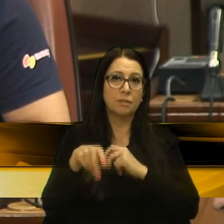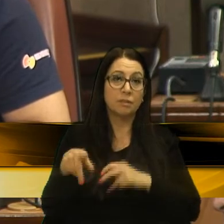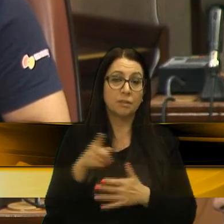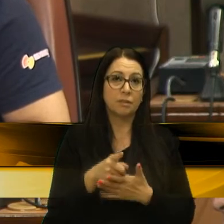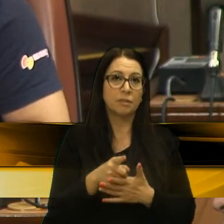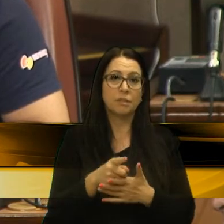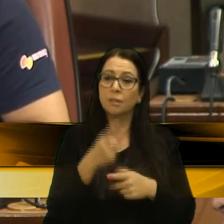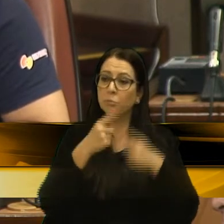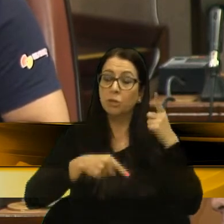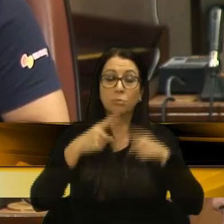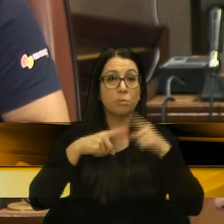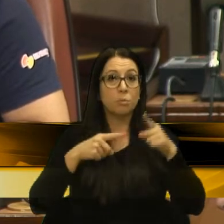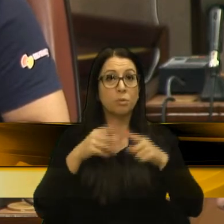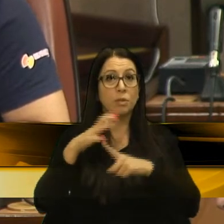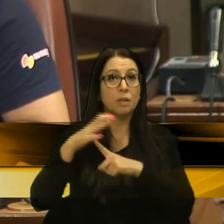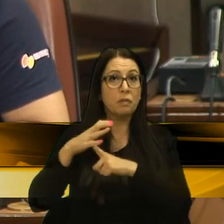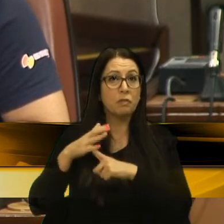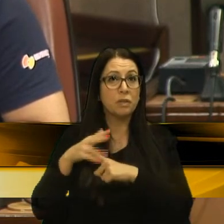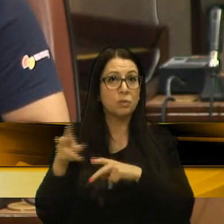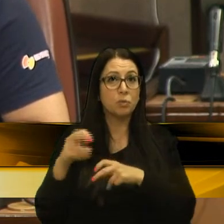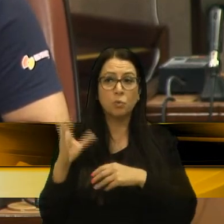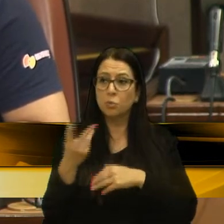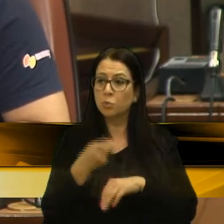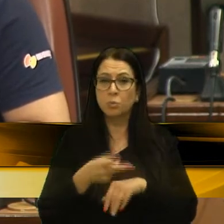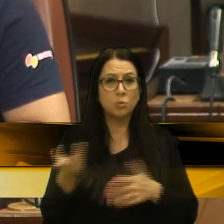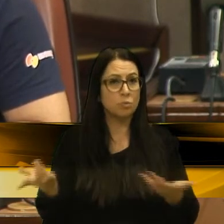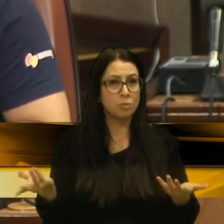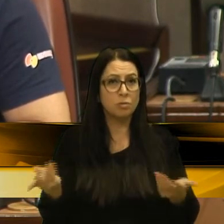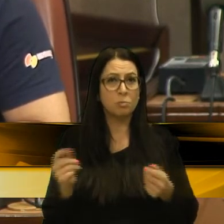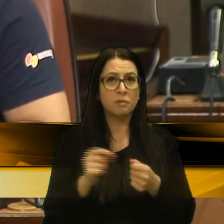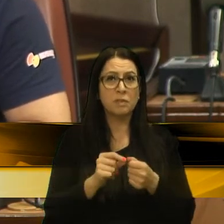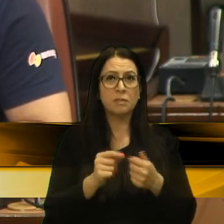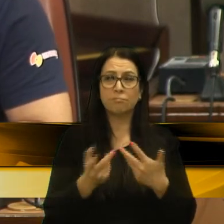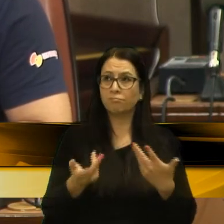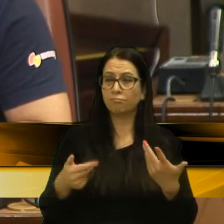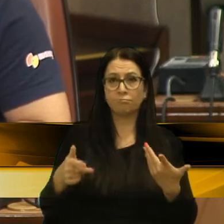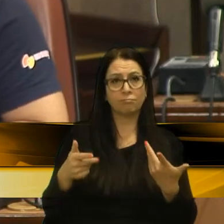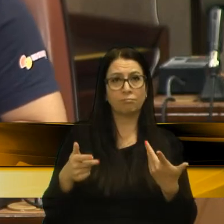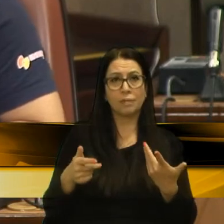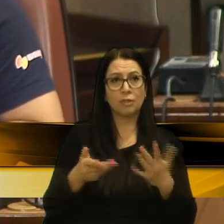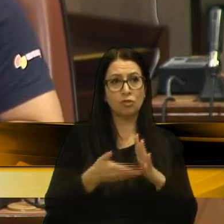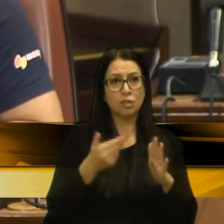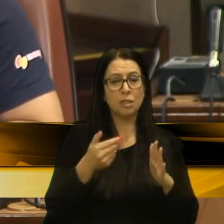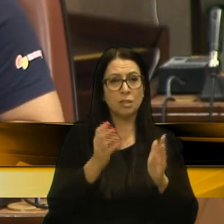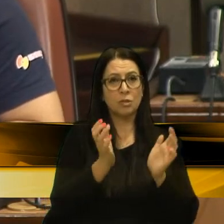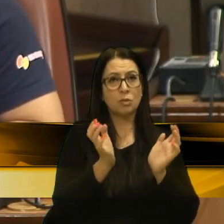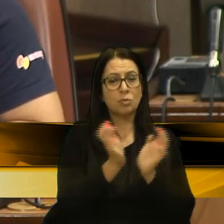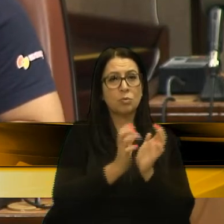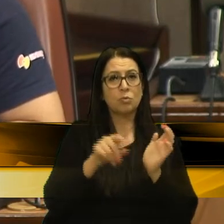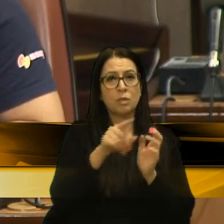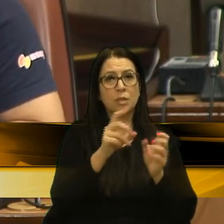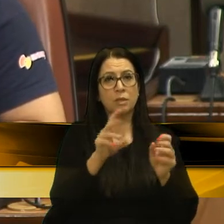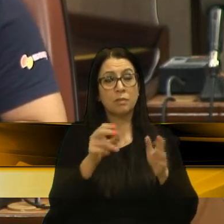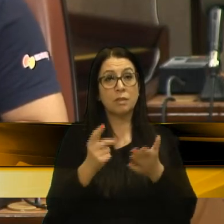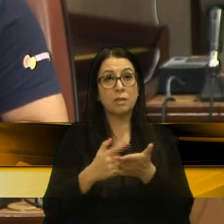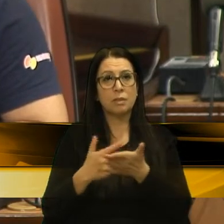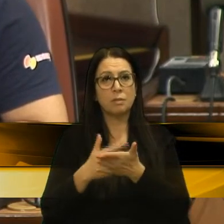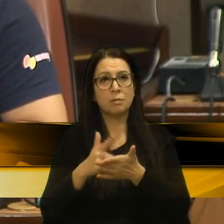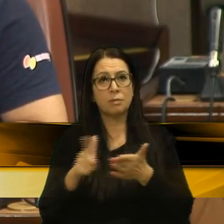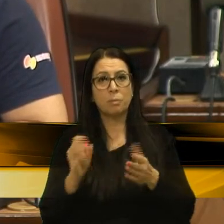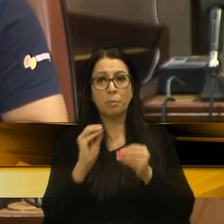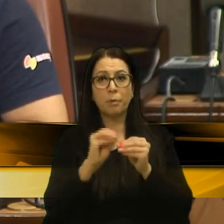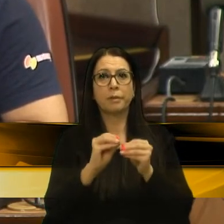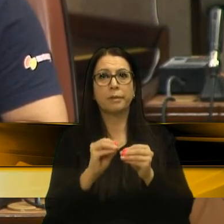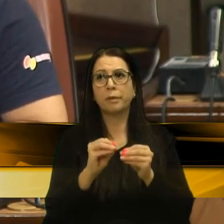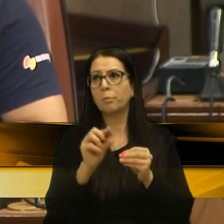Ele proibiu na feira do agricultor todos os produtos. Agora, para fazer uma média, ele tira das bancas de jornais para querer colocar essa